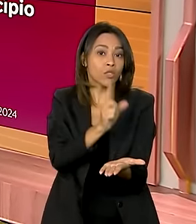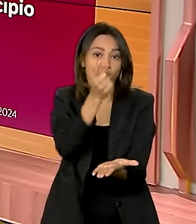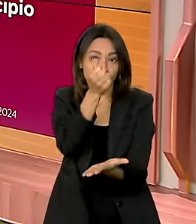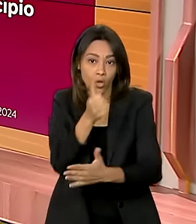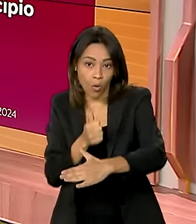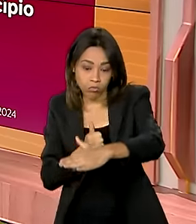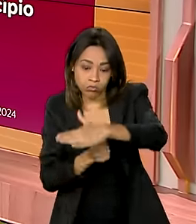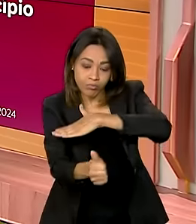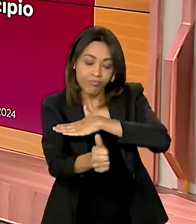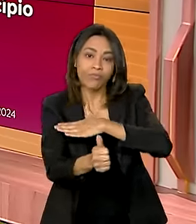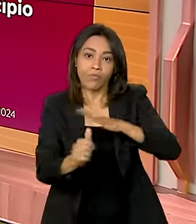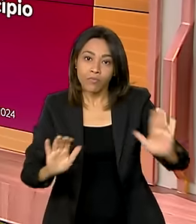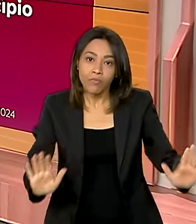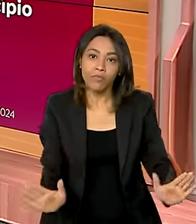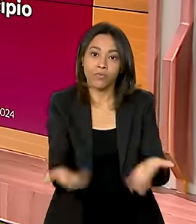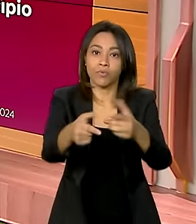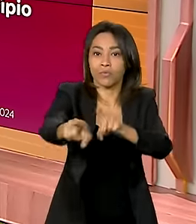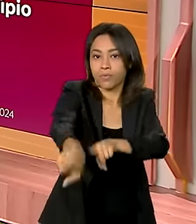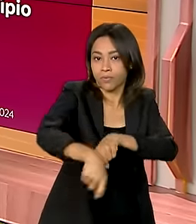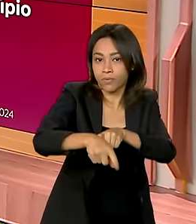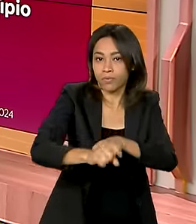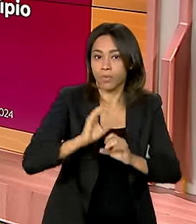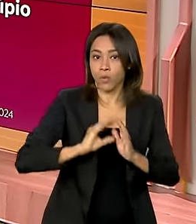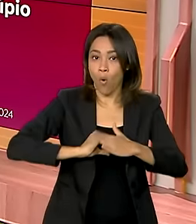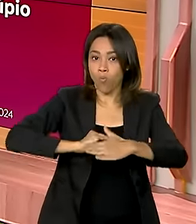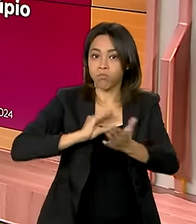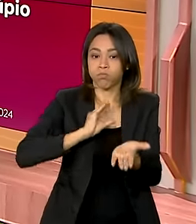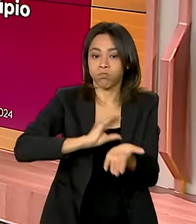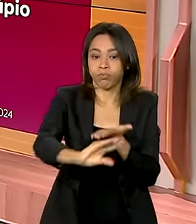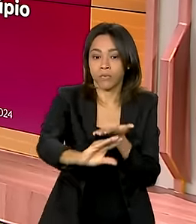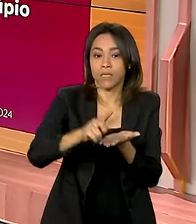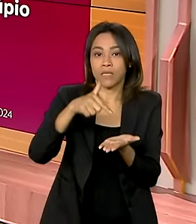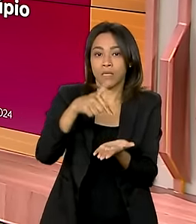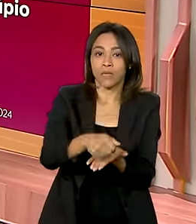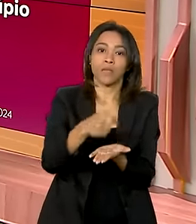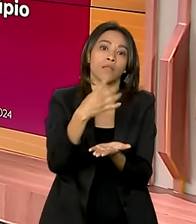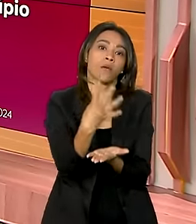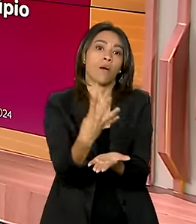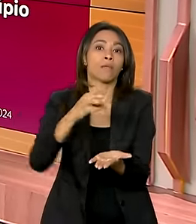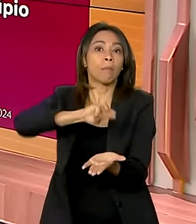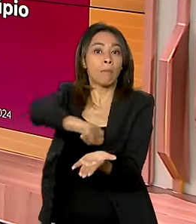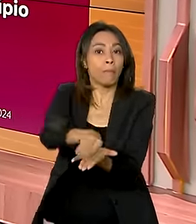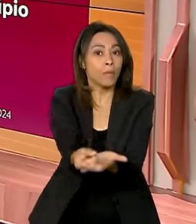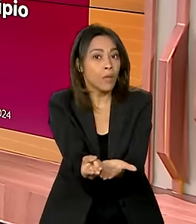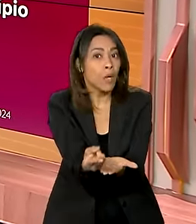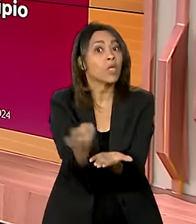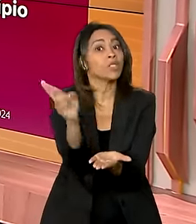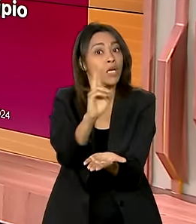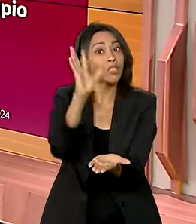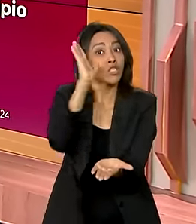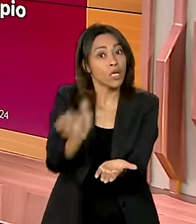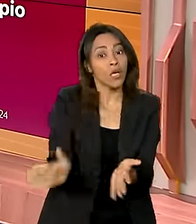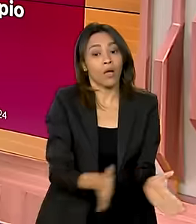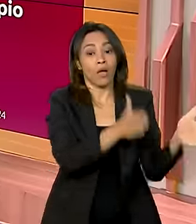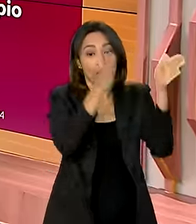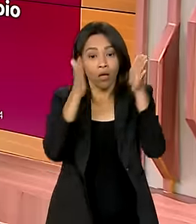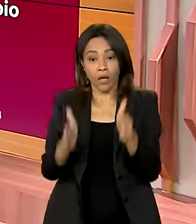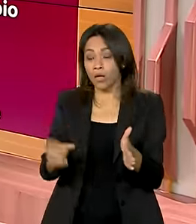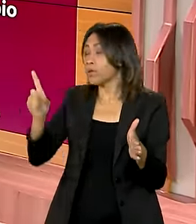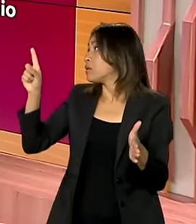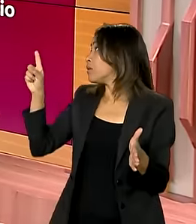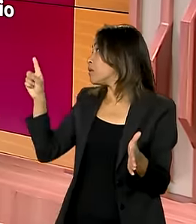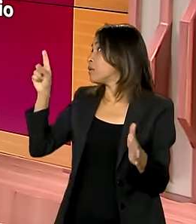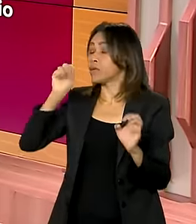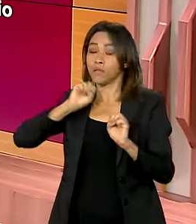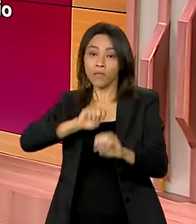a lavoura, um investimento de mais de 74 milhões de reais. Já na educação, as crianças